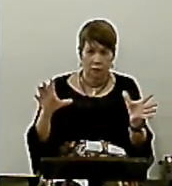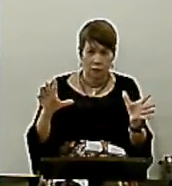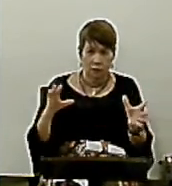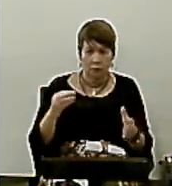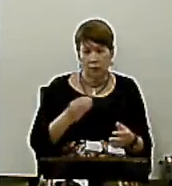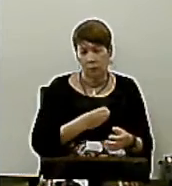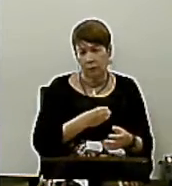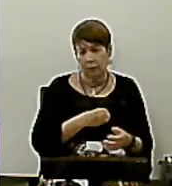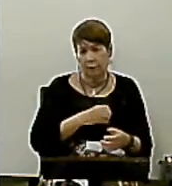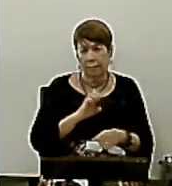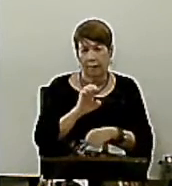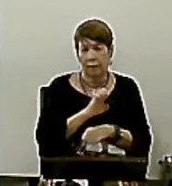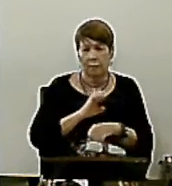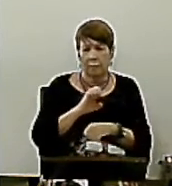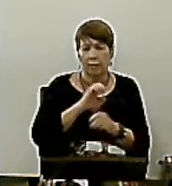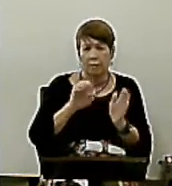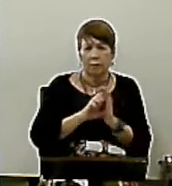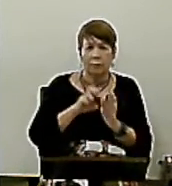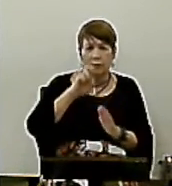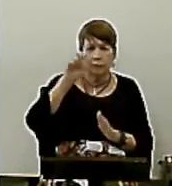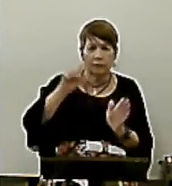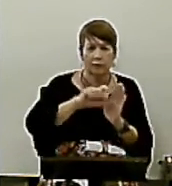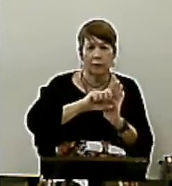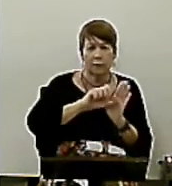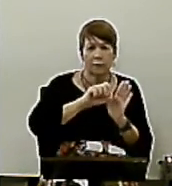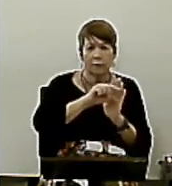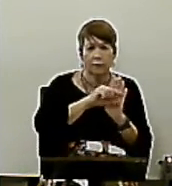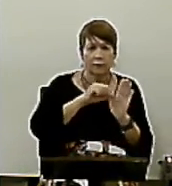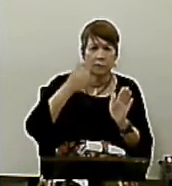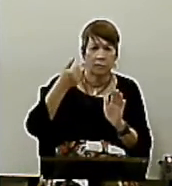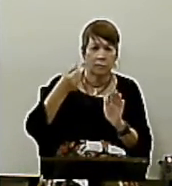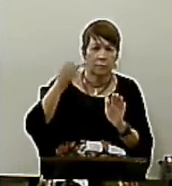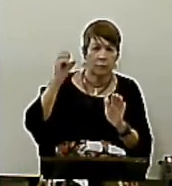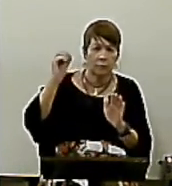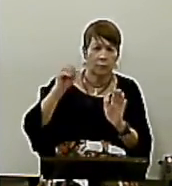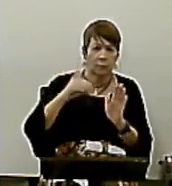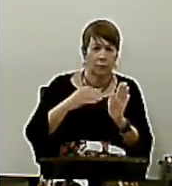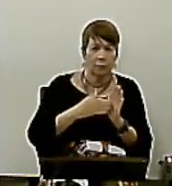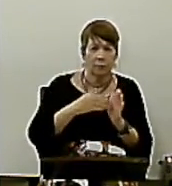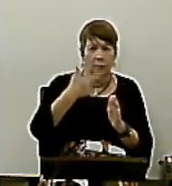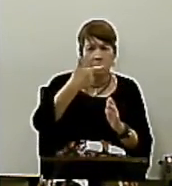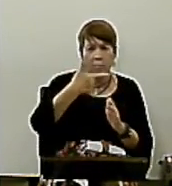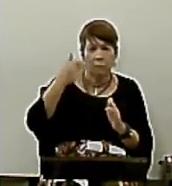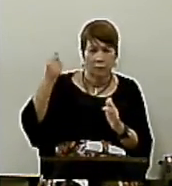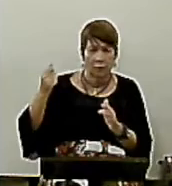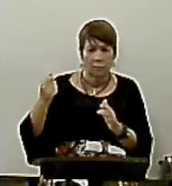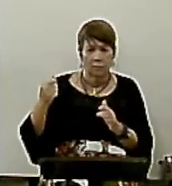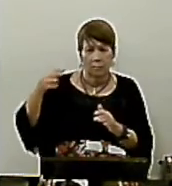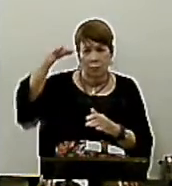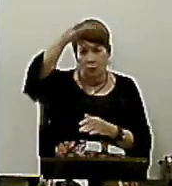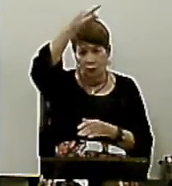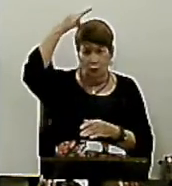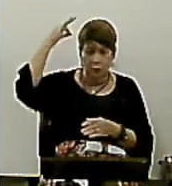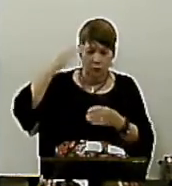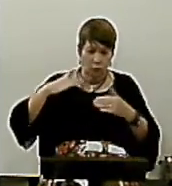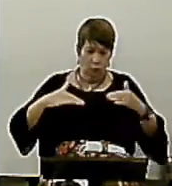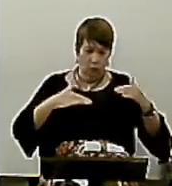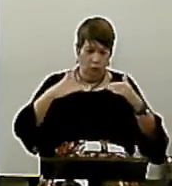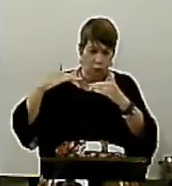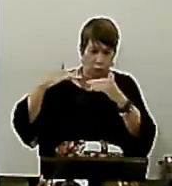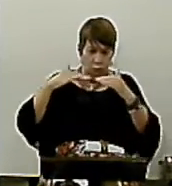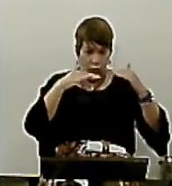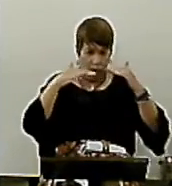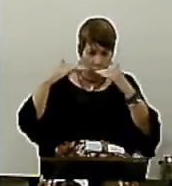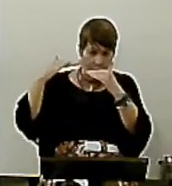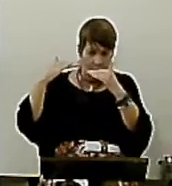Em Efésios Capítulo 5 Versículo 18 A 21 Paulo diz Que ser cheios Do Espírito Não é Ser como Uma pessoa